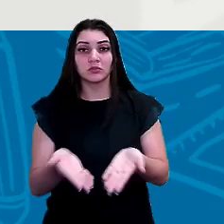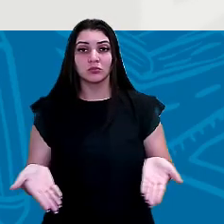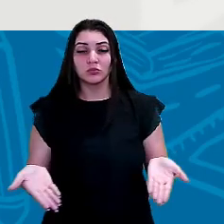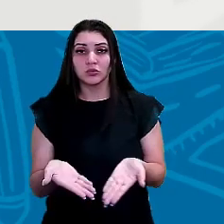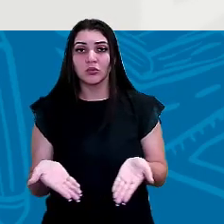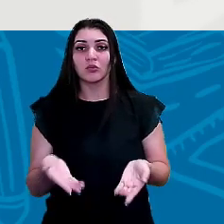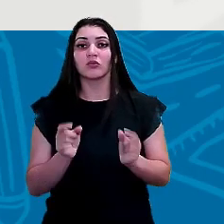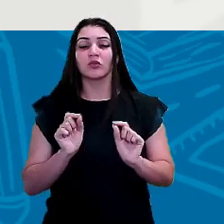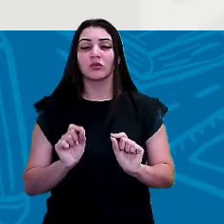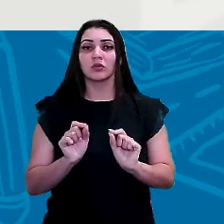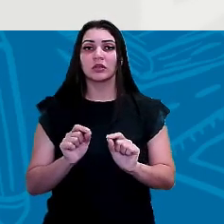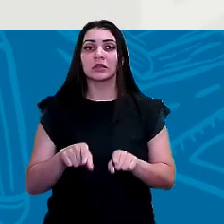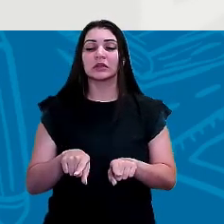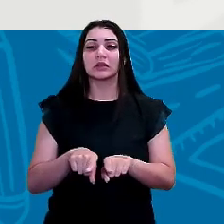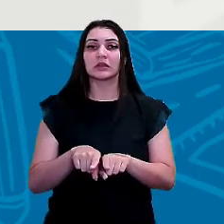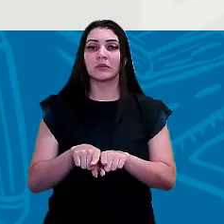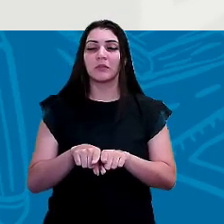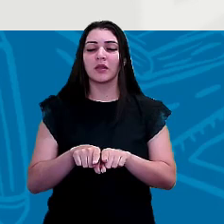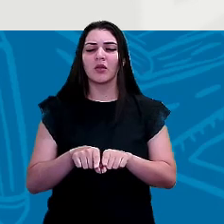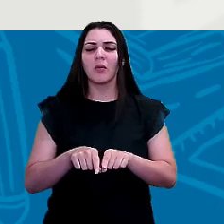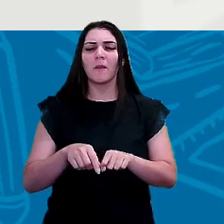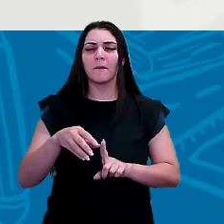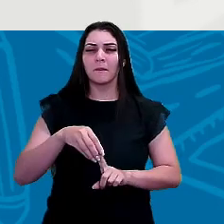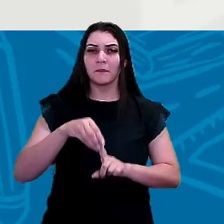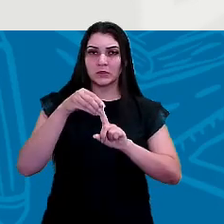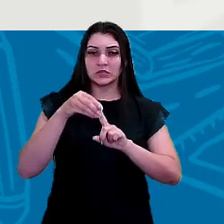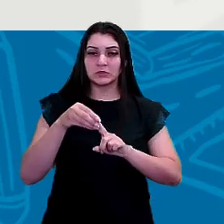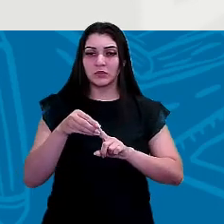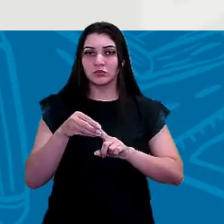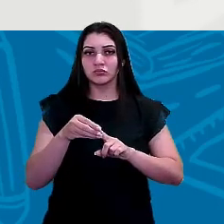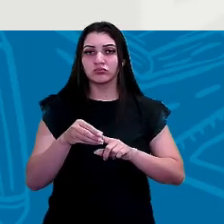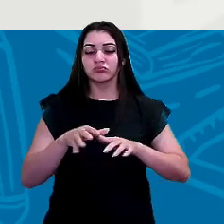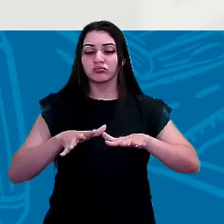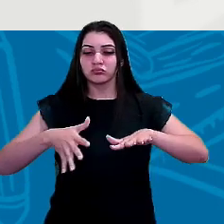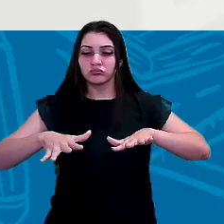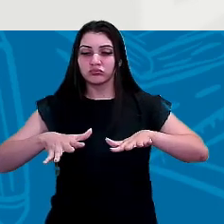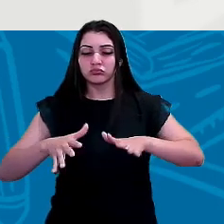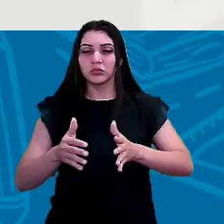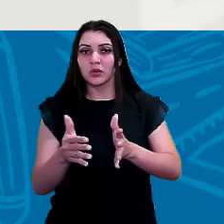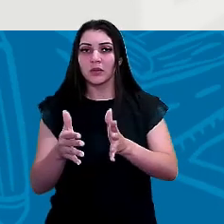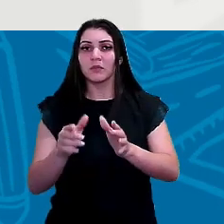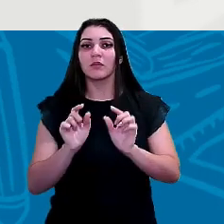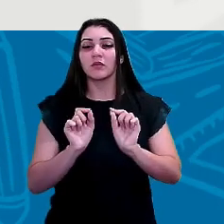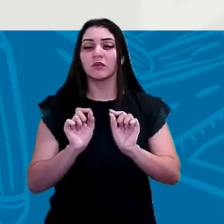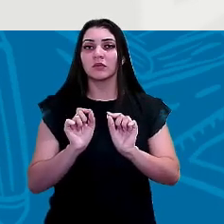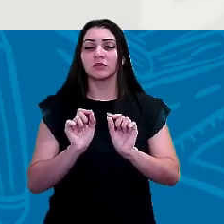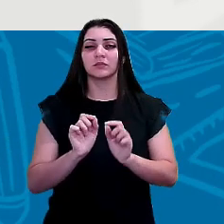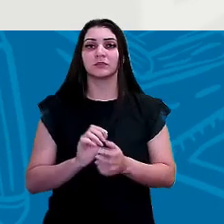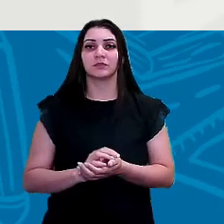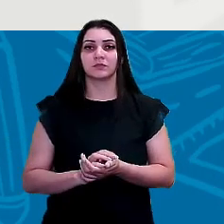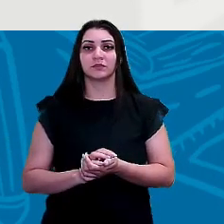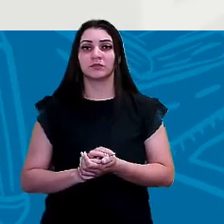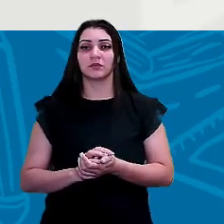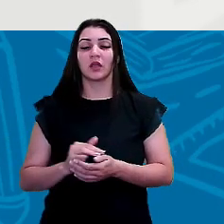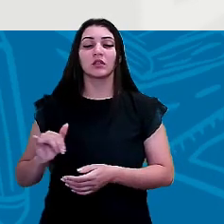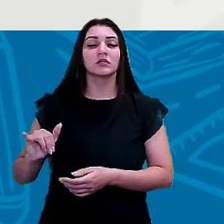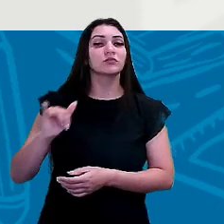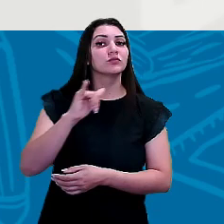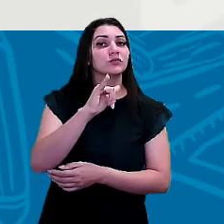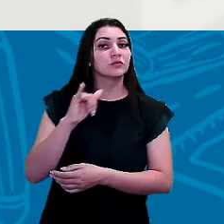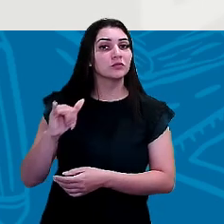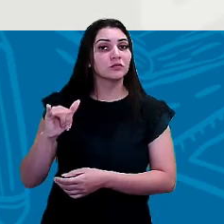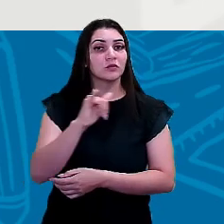ela é também a principal rota, é sobre ele que se realizam as principais rotas de voos, né?